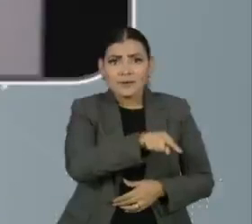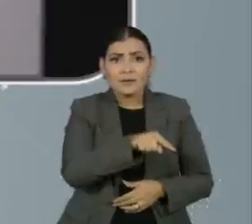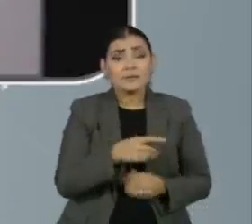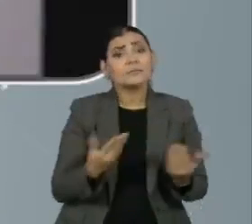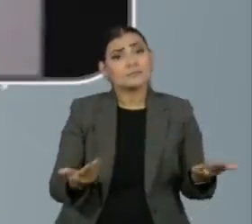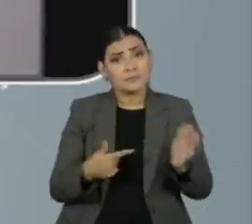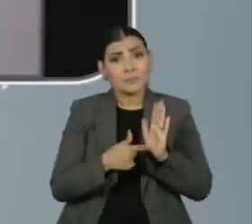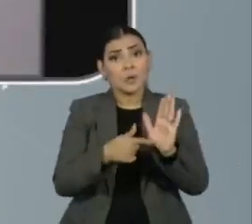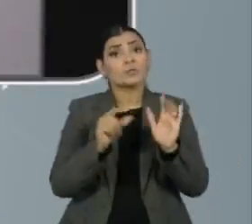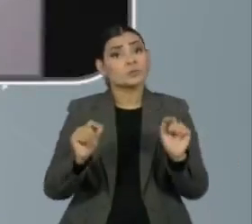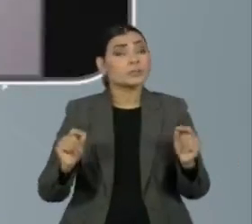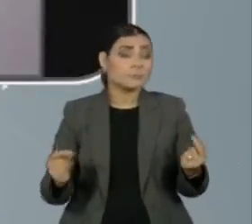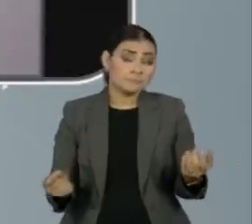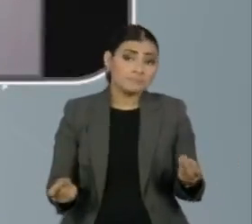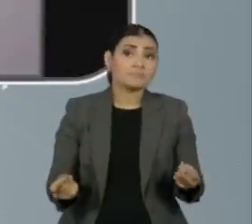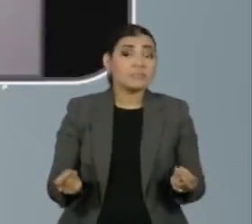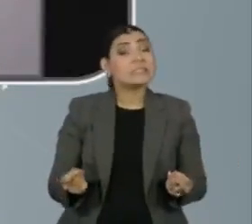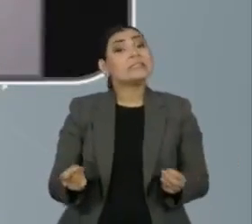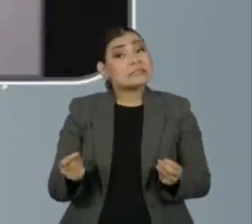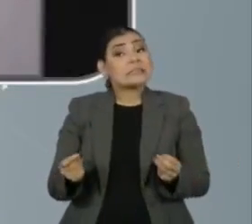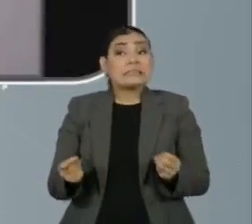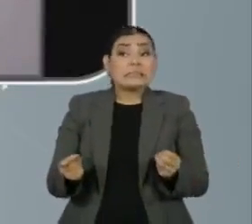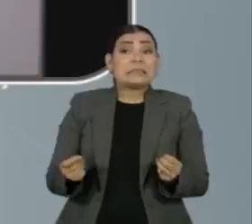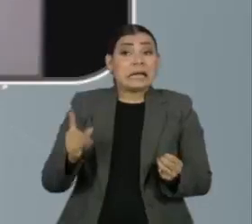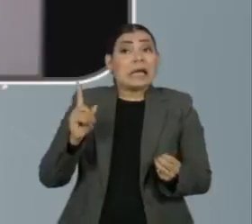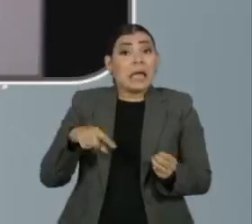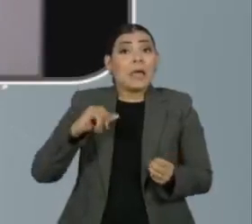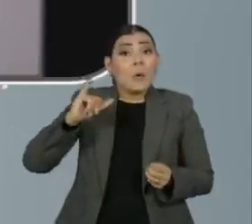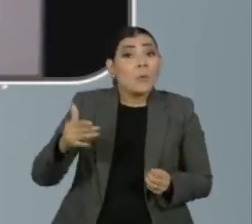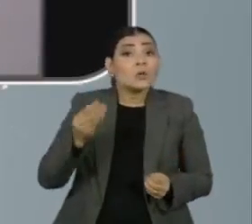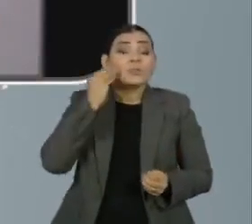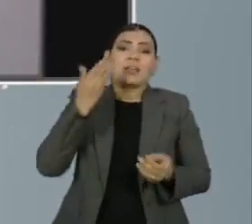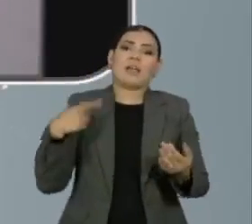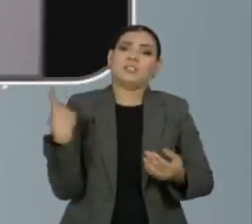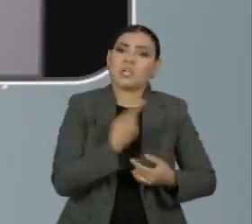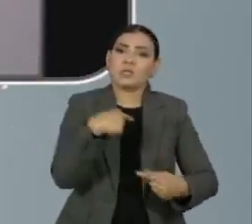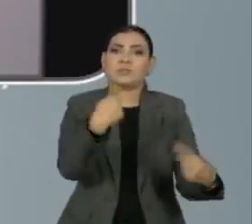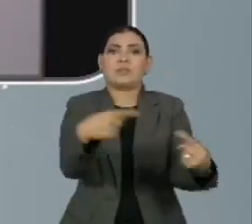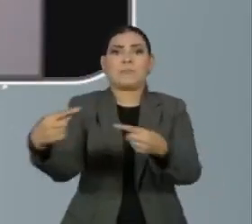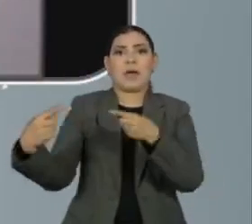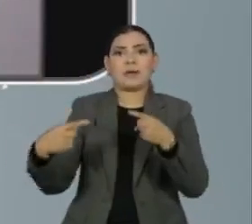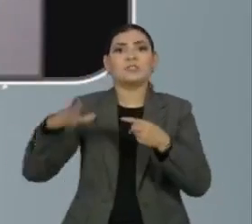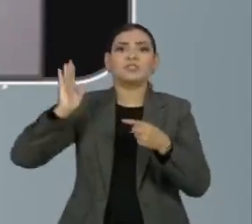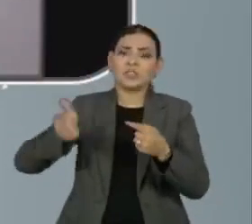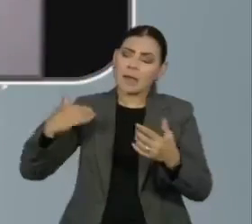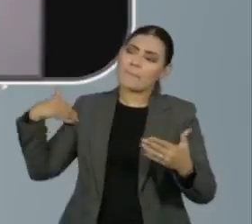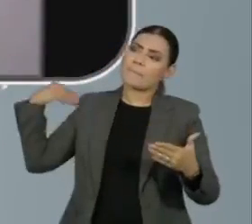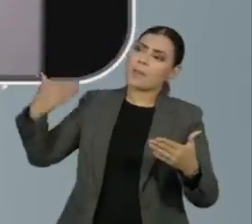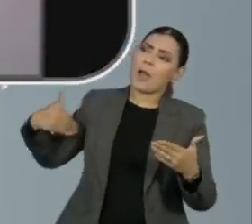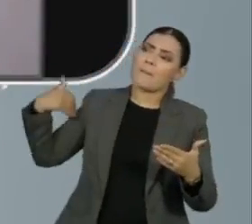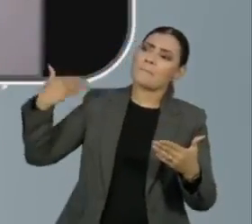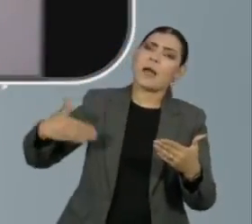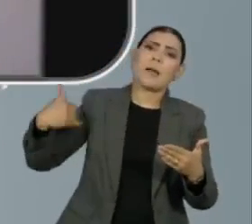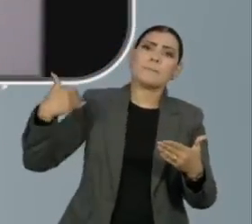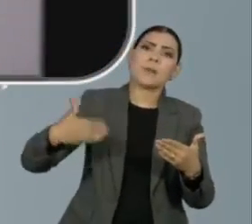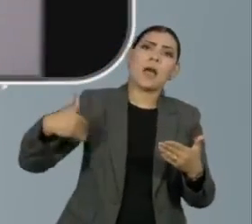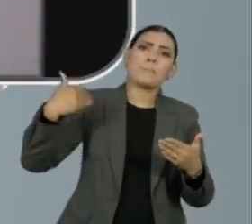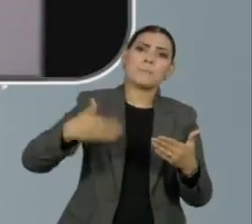ele pode significar uma importante janela de oportunidade para um debate que já vem sendo